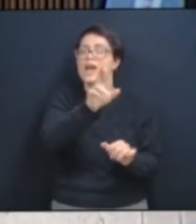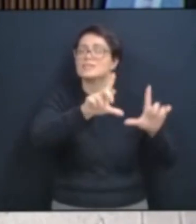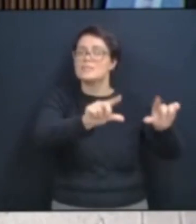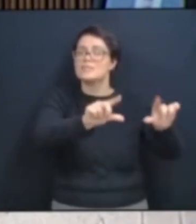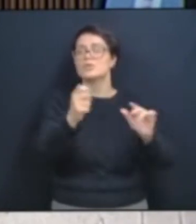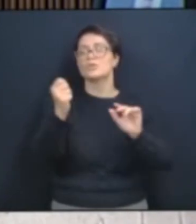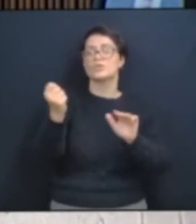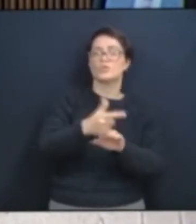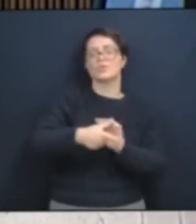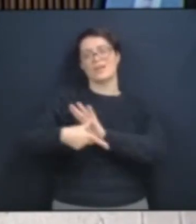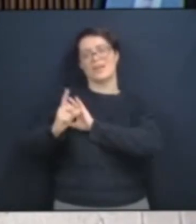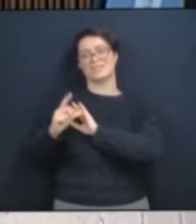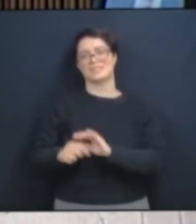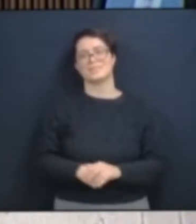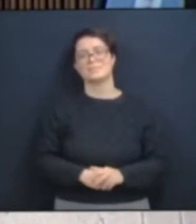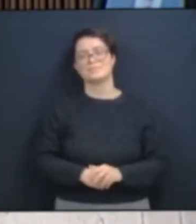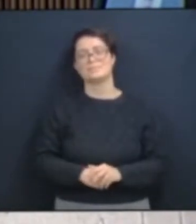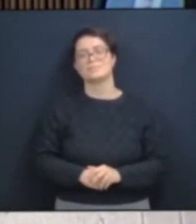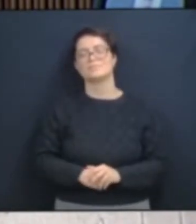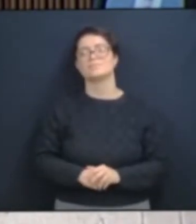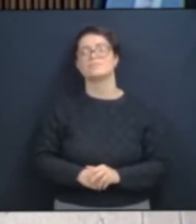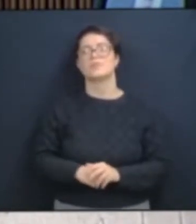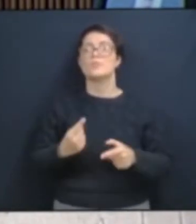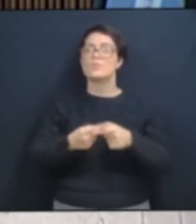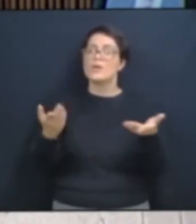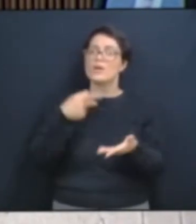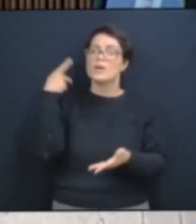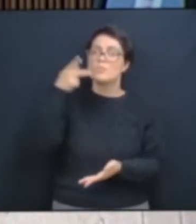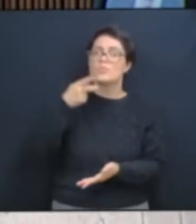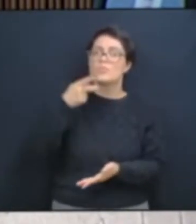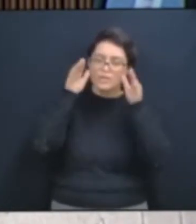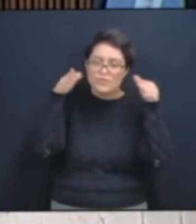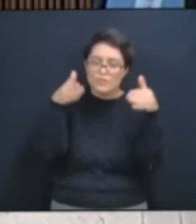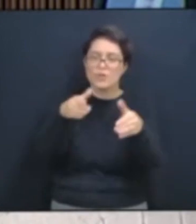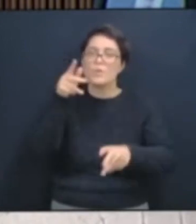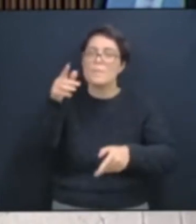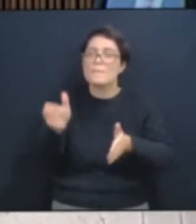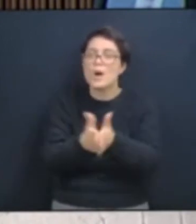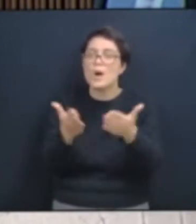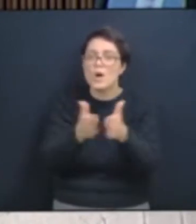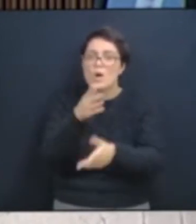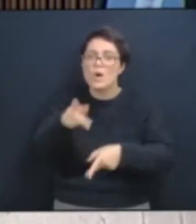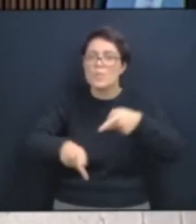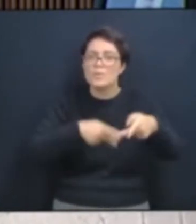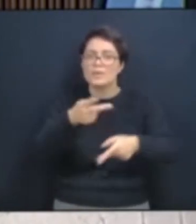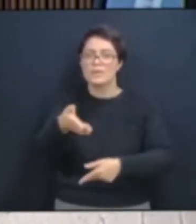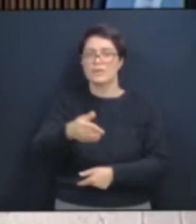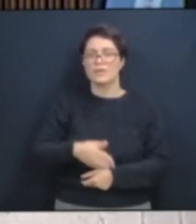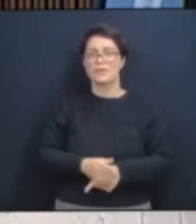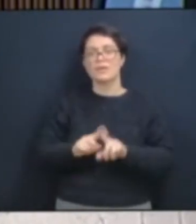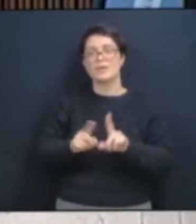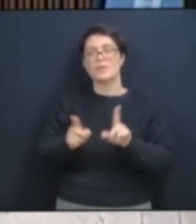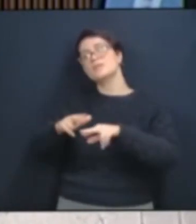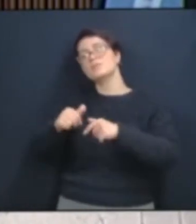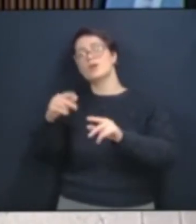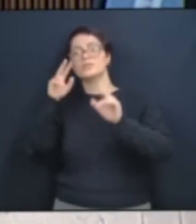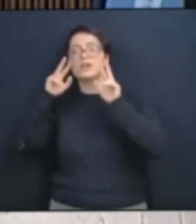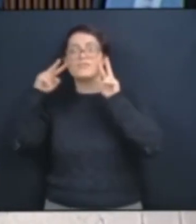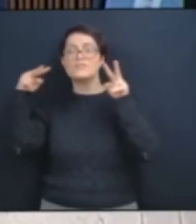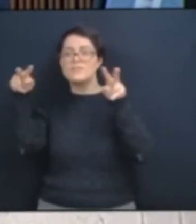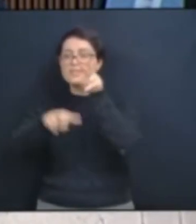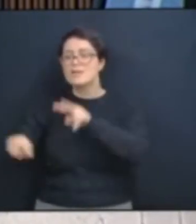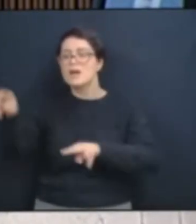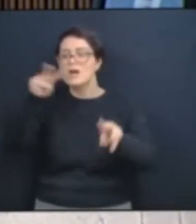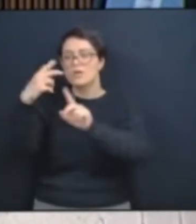contaminada por preconceito político faz falas como foram feitas aqui anteriormente. Falas de criminalização,